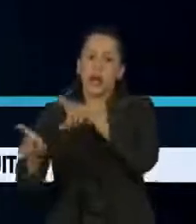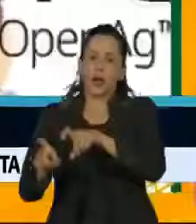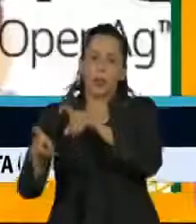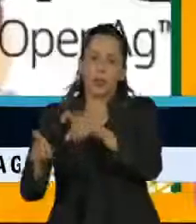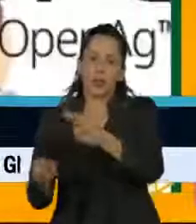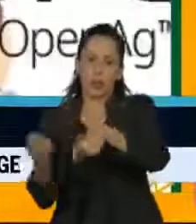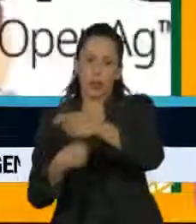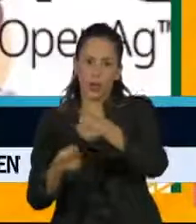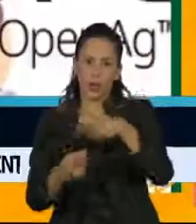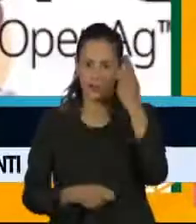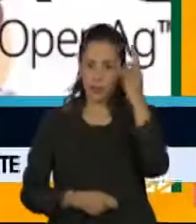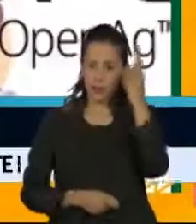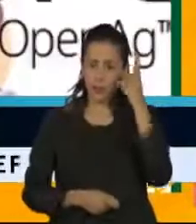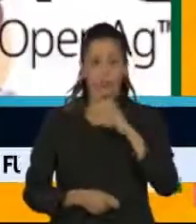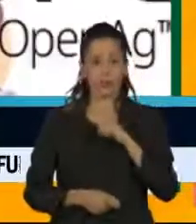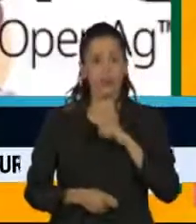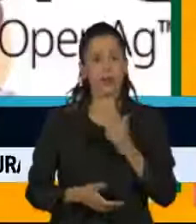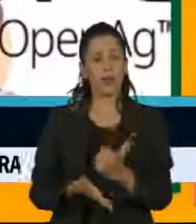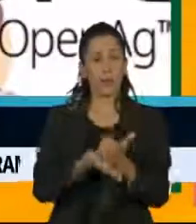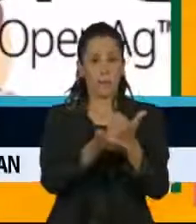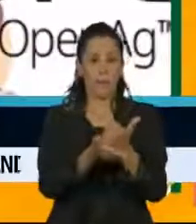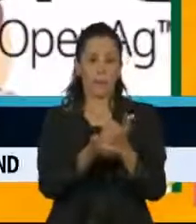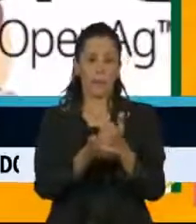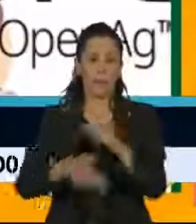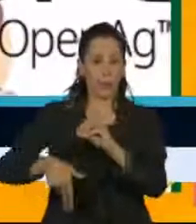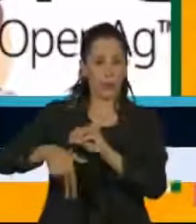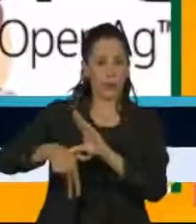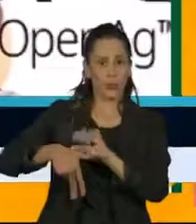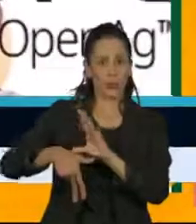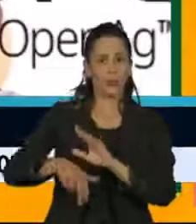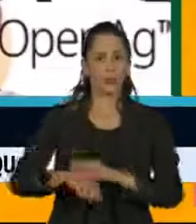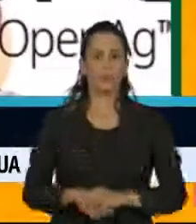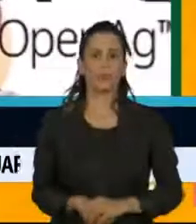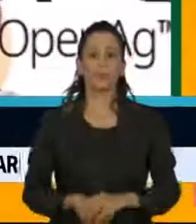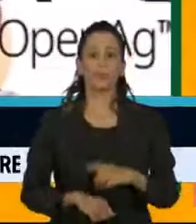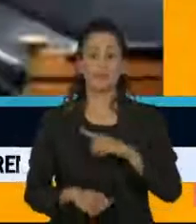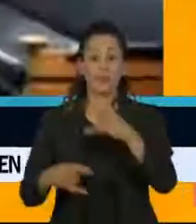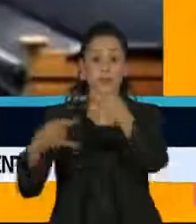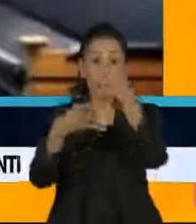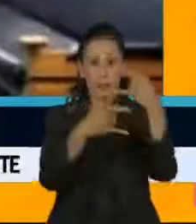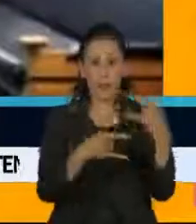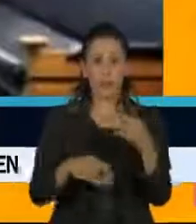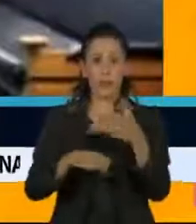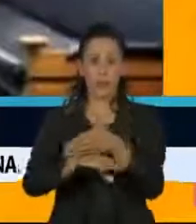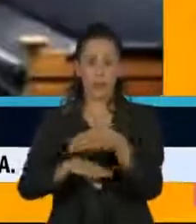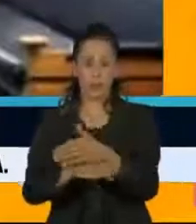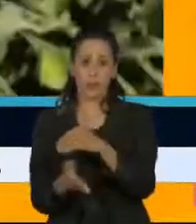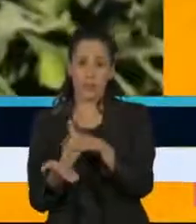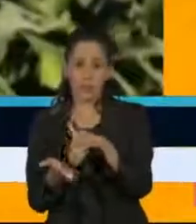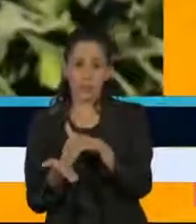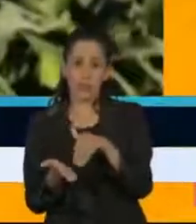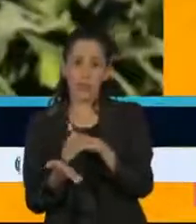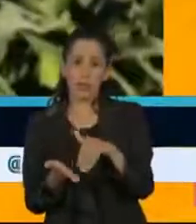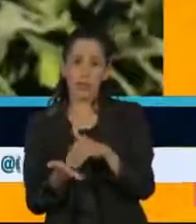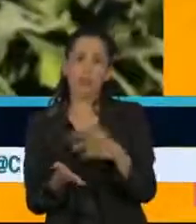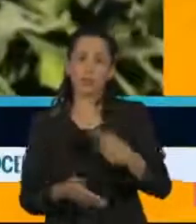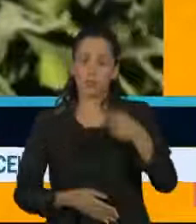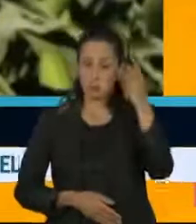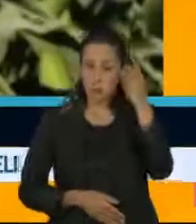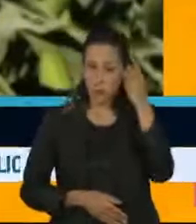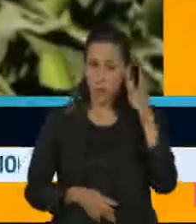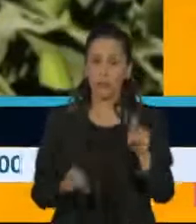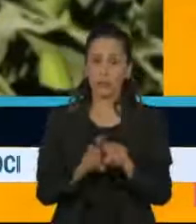TV Cultura. Na live de abertura, participaram o secretário de Agricultura de São Paulo, Gustavo Junqueira, o diretor de